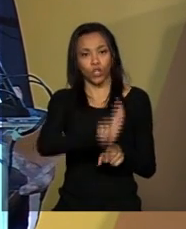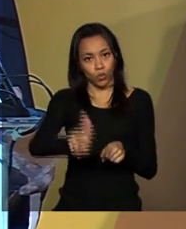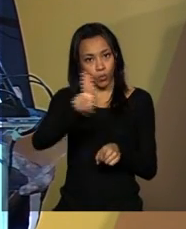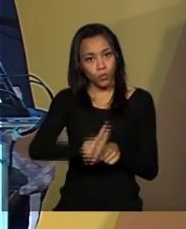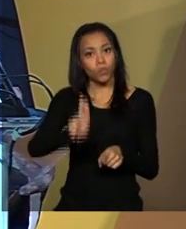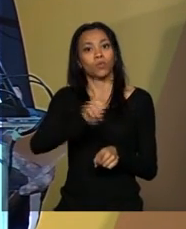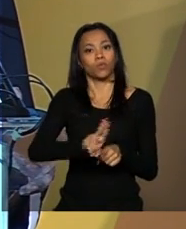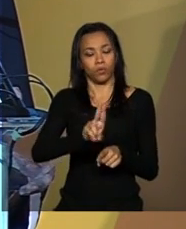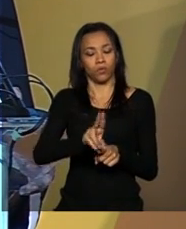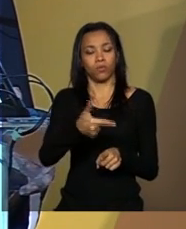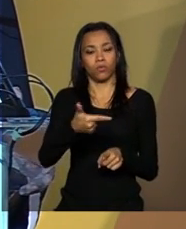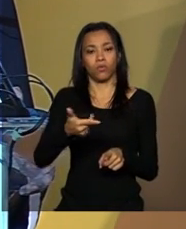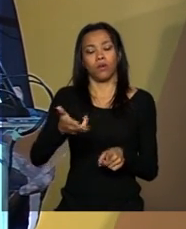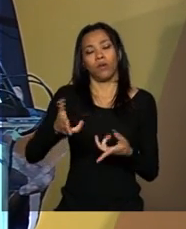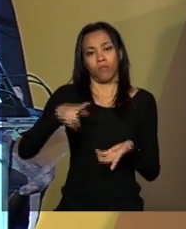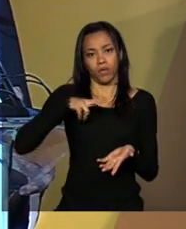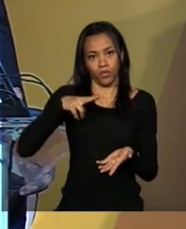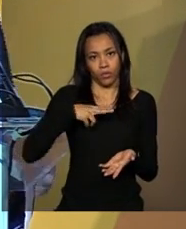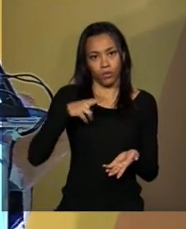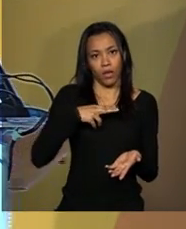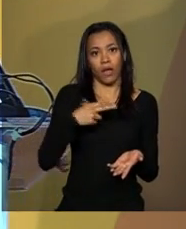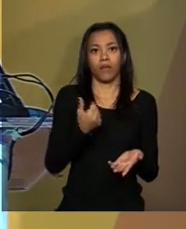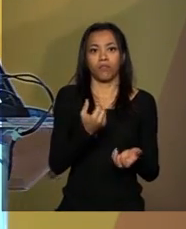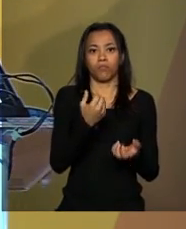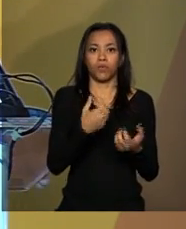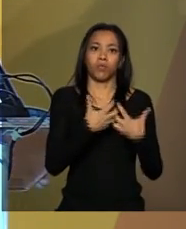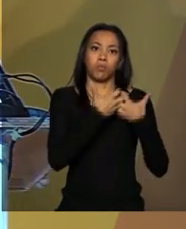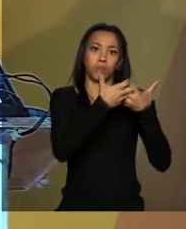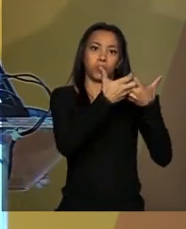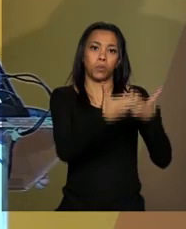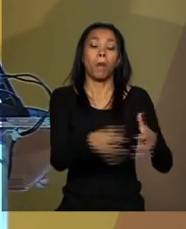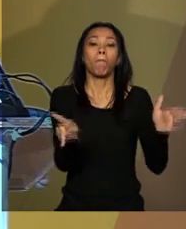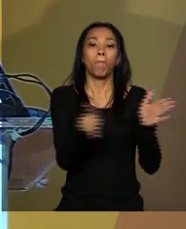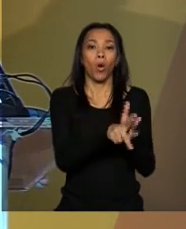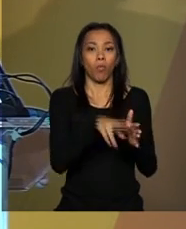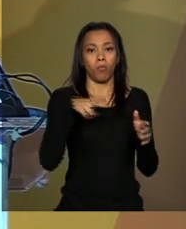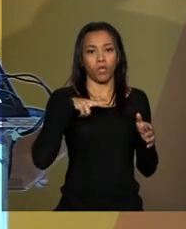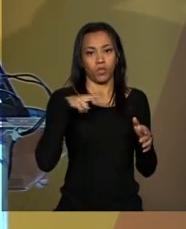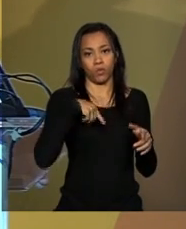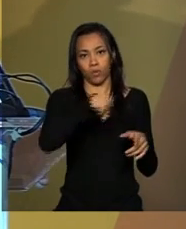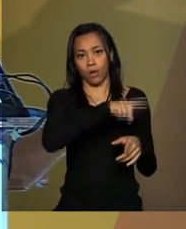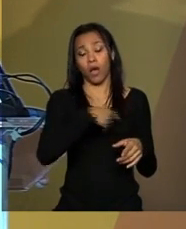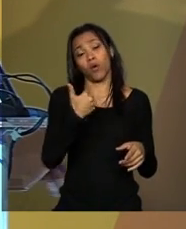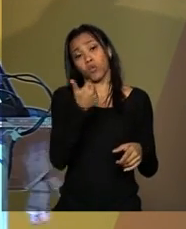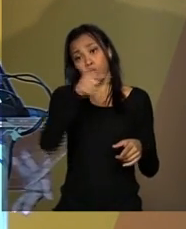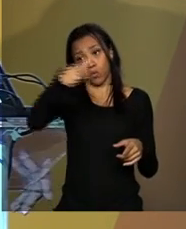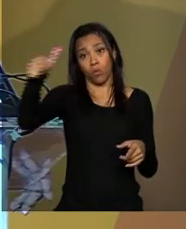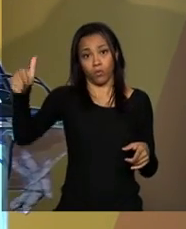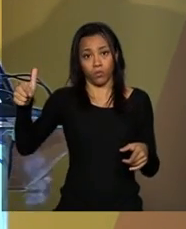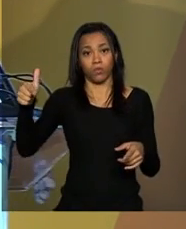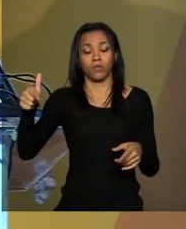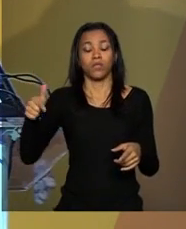privado, tanto para a carga própria como para a carga de terceiros. E também vamos